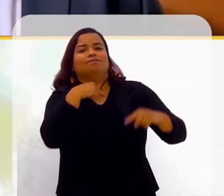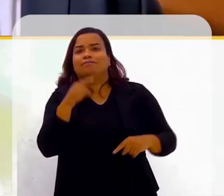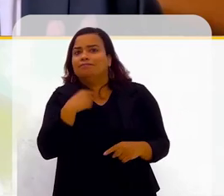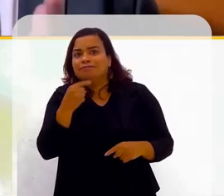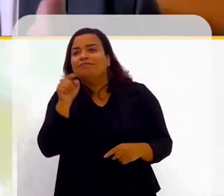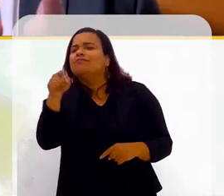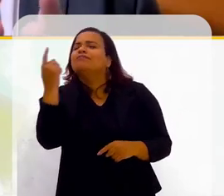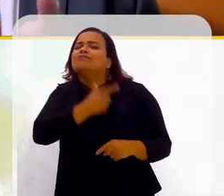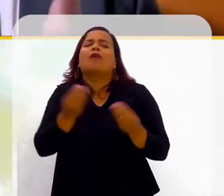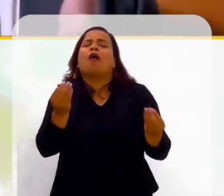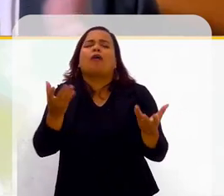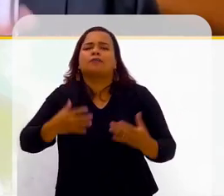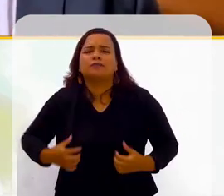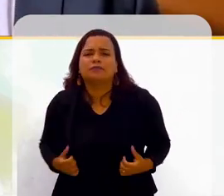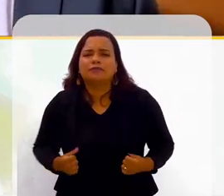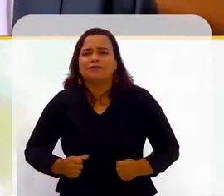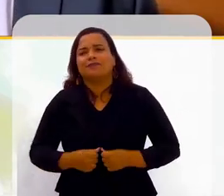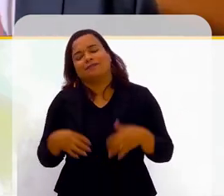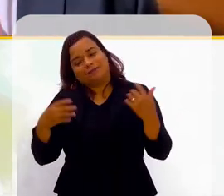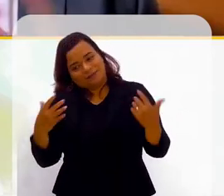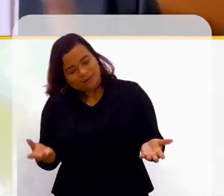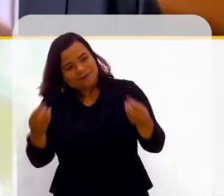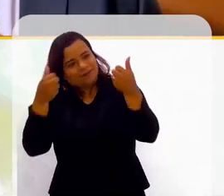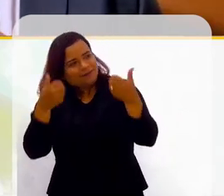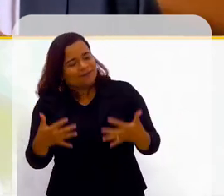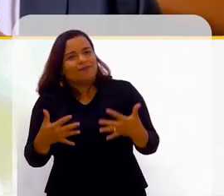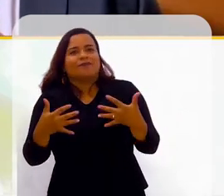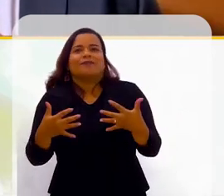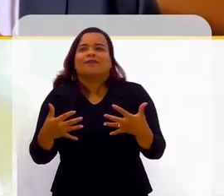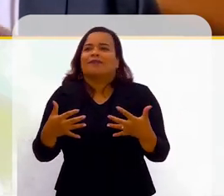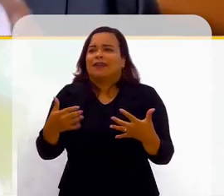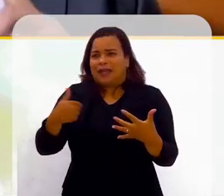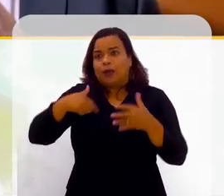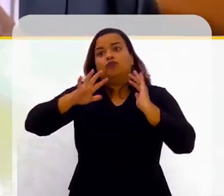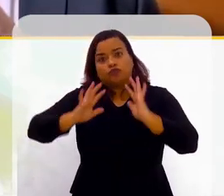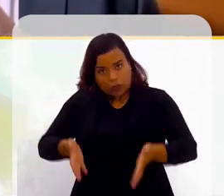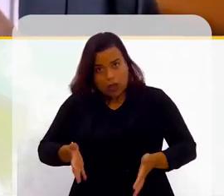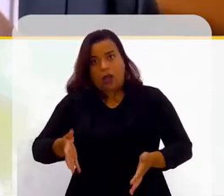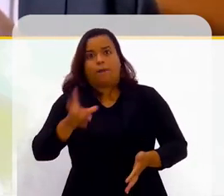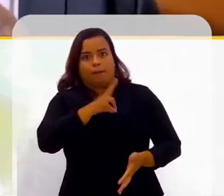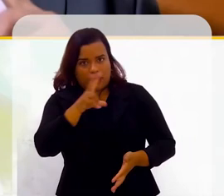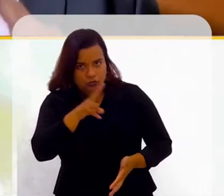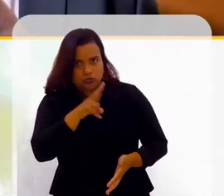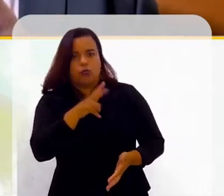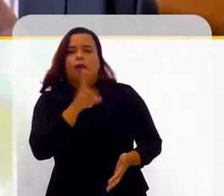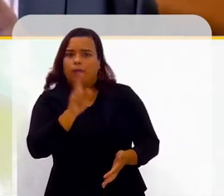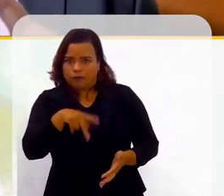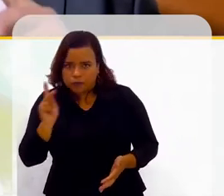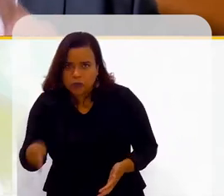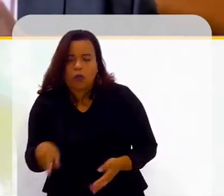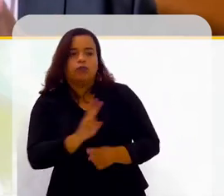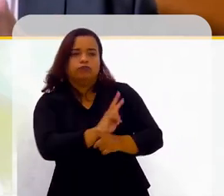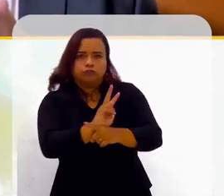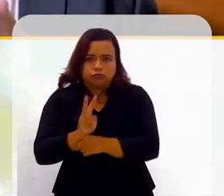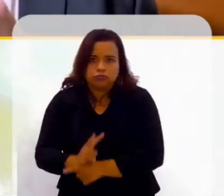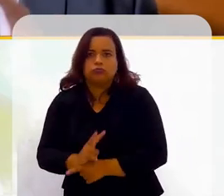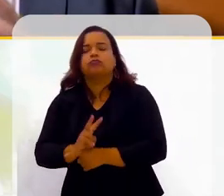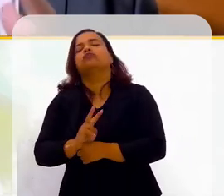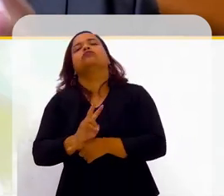É, vamos lá. Eu já era professor particular, tinha uma vez de escolher particular, fui monitor e